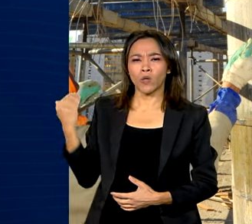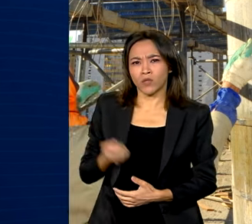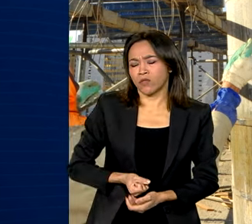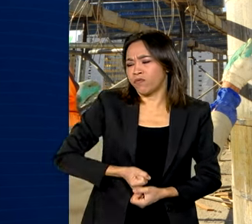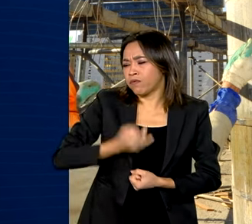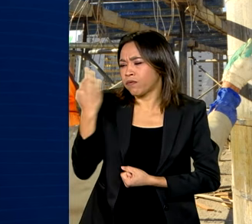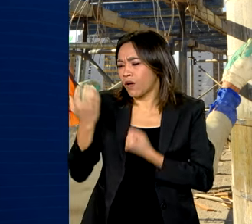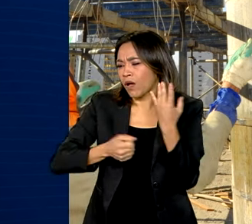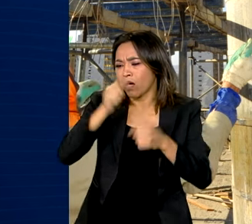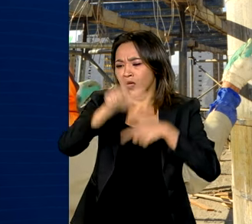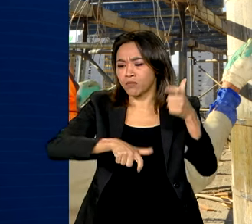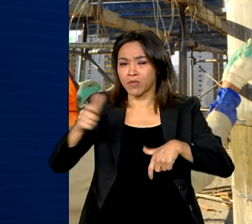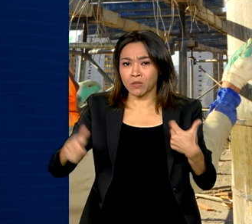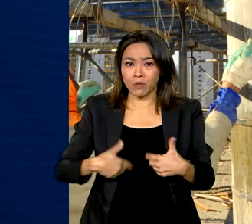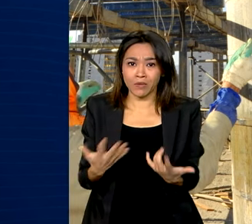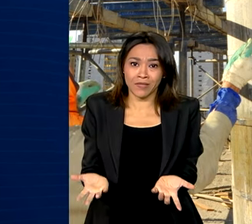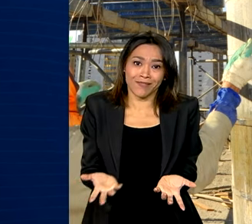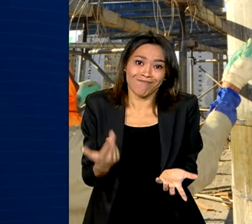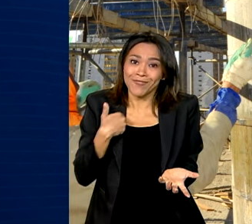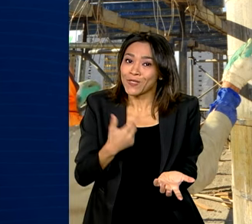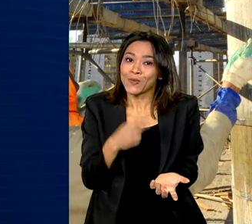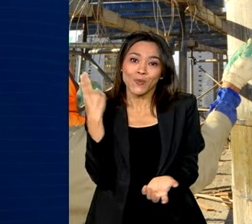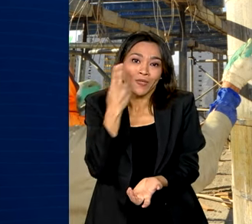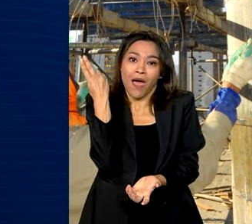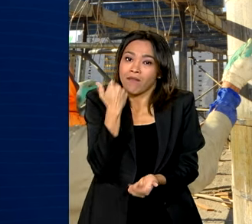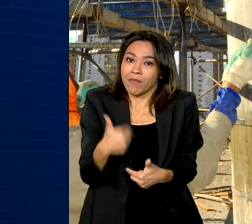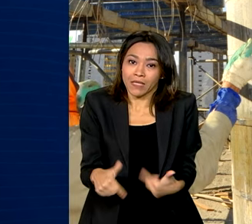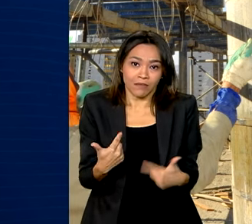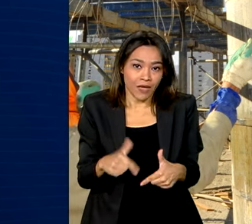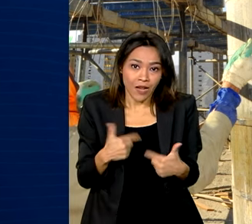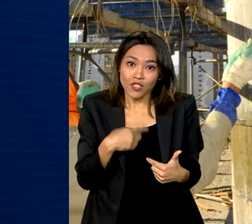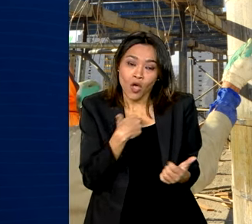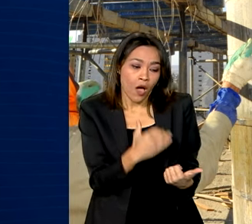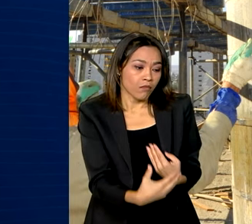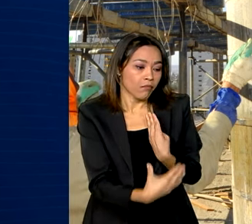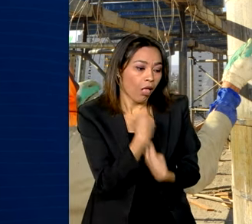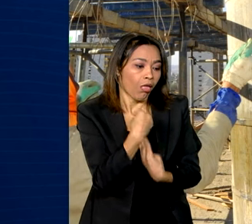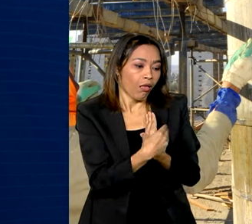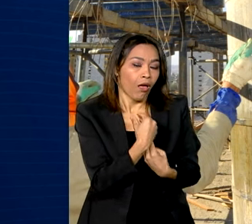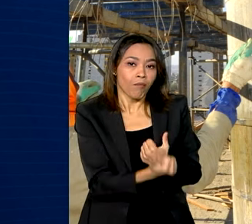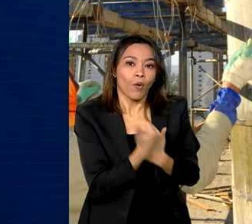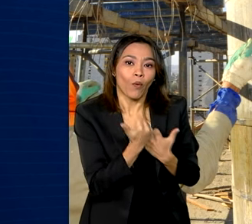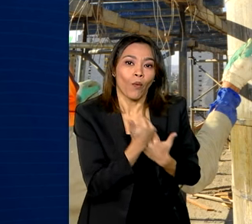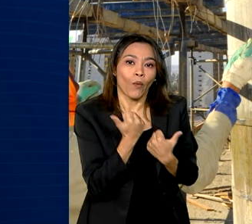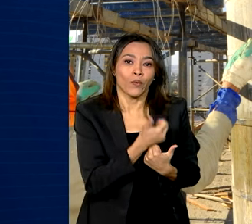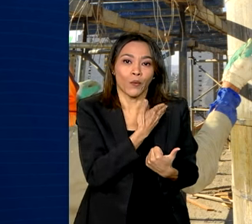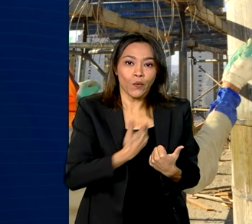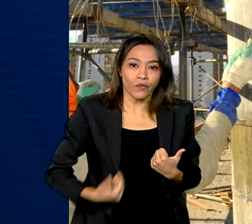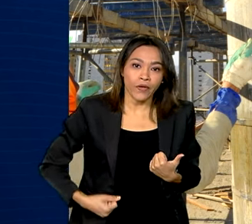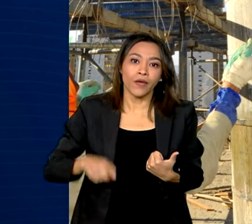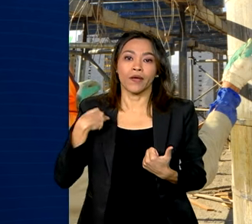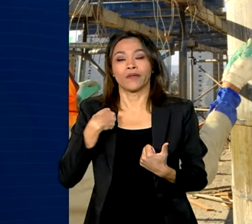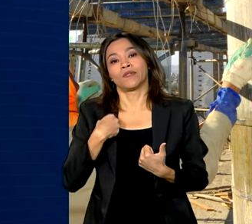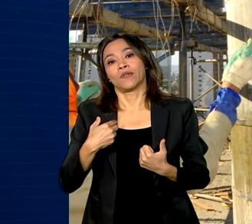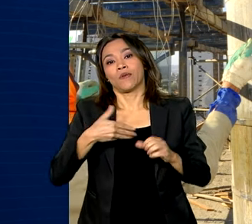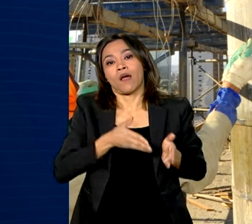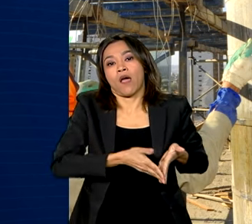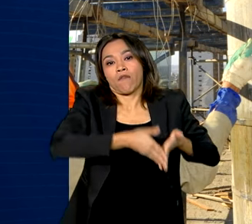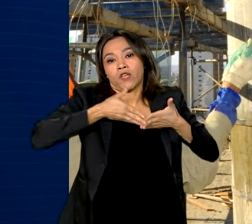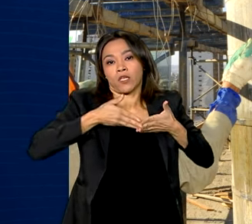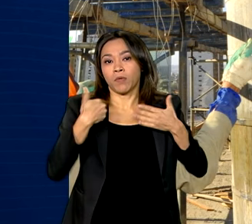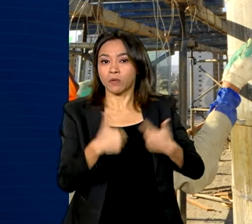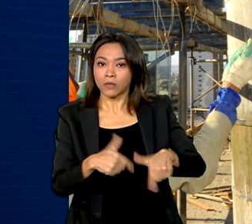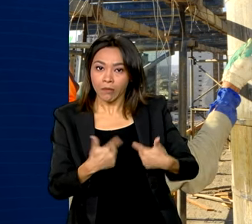trabalhadores incapacitados. Somente com auxílios e benefícios em decorrência de acidentes, a Previdência